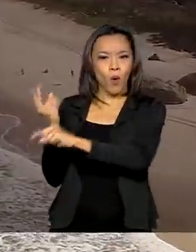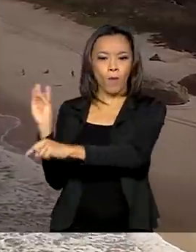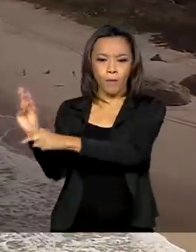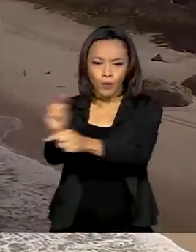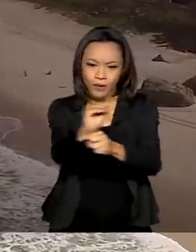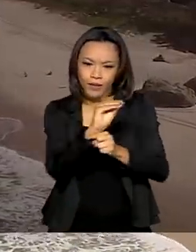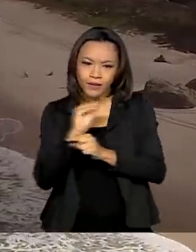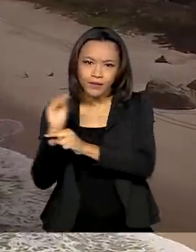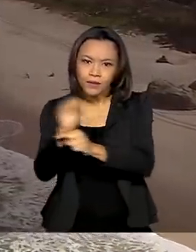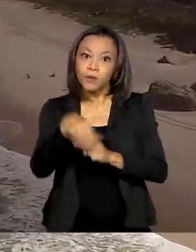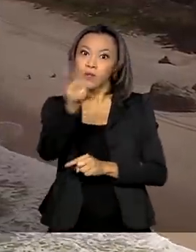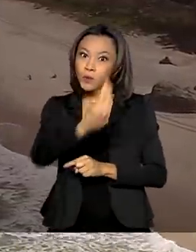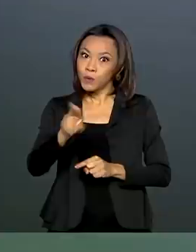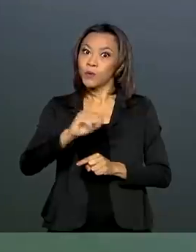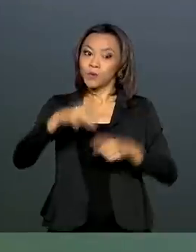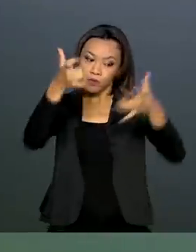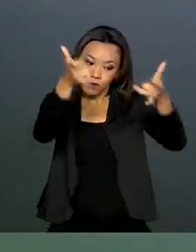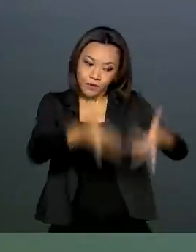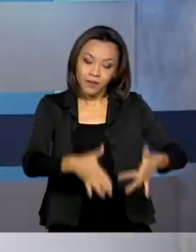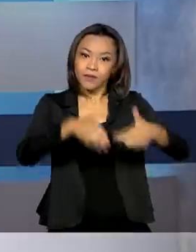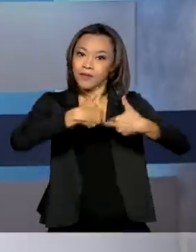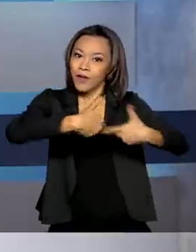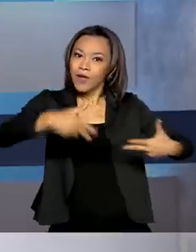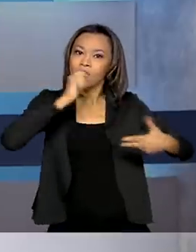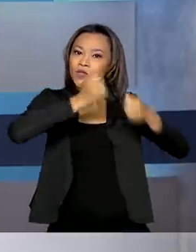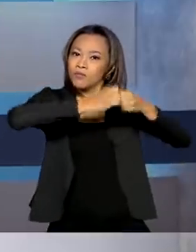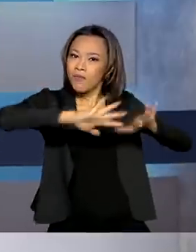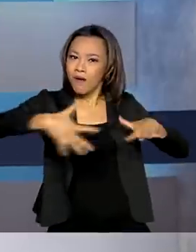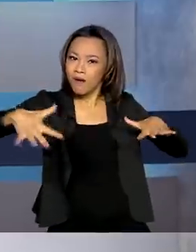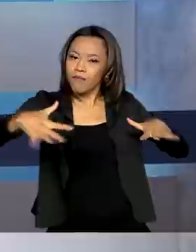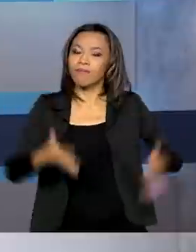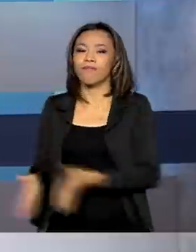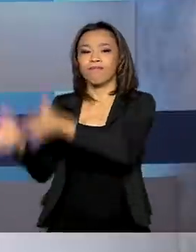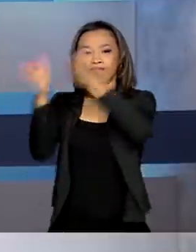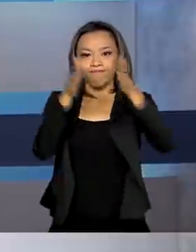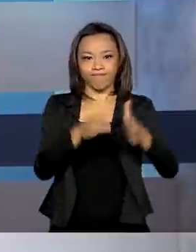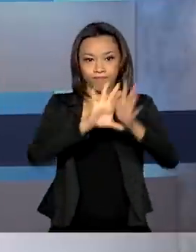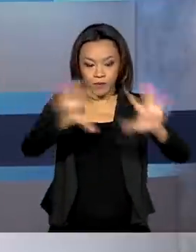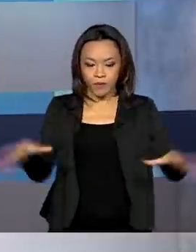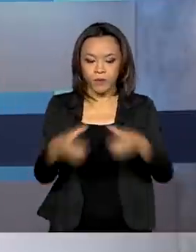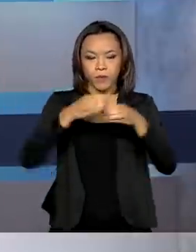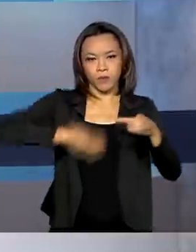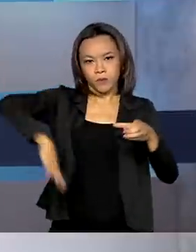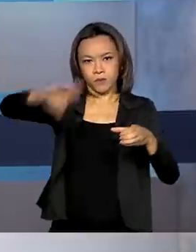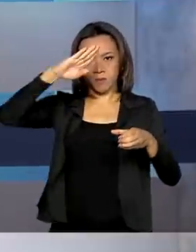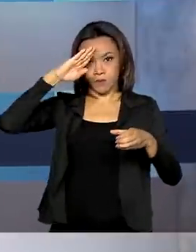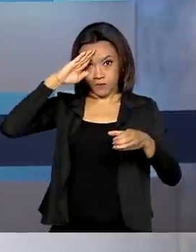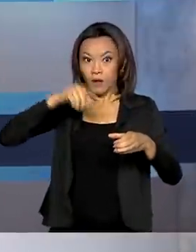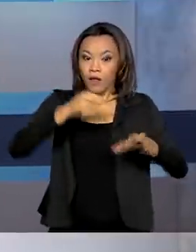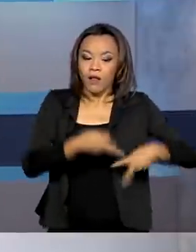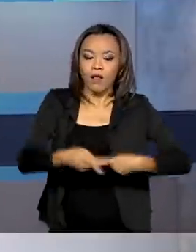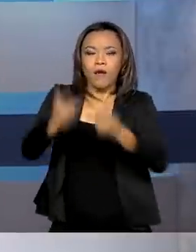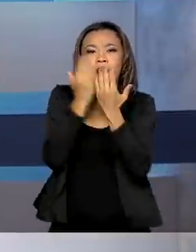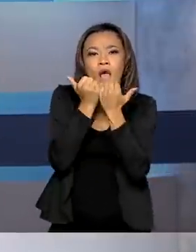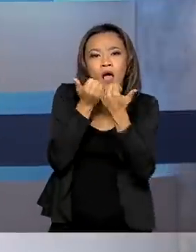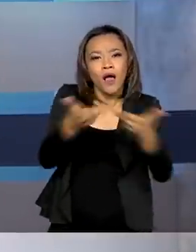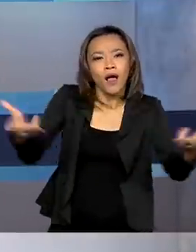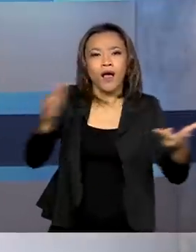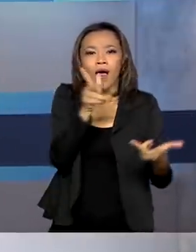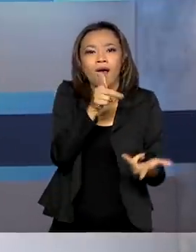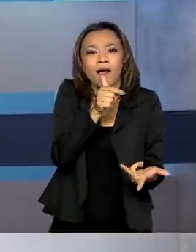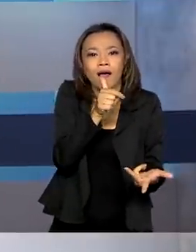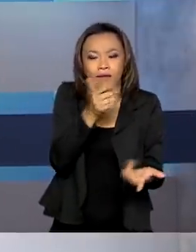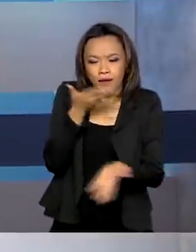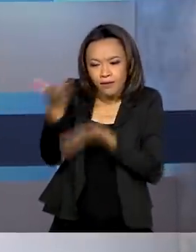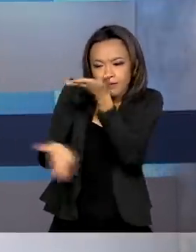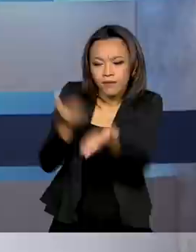uso sustentável dos recursos do mar. E veja também, militares das Forças Armadas levam alimentos, água e